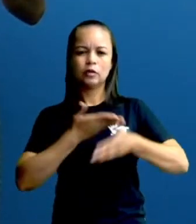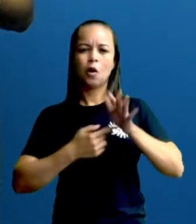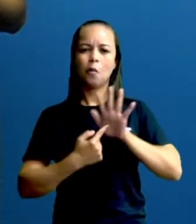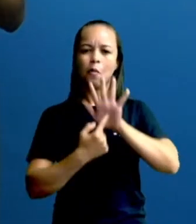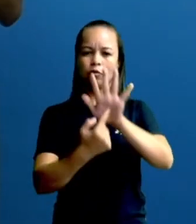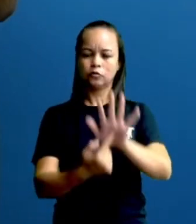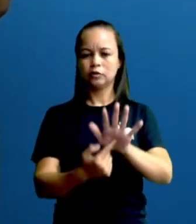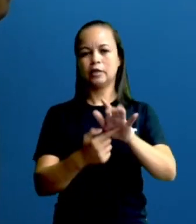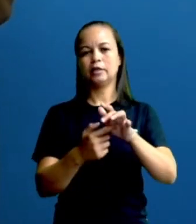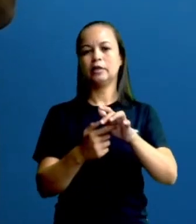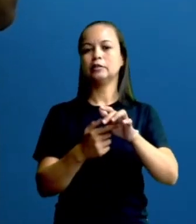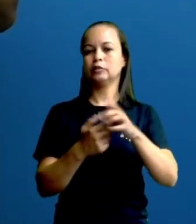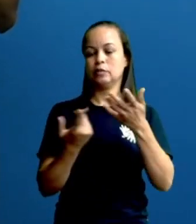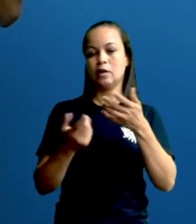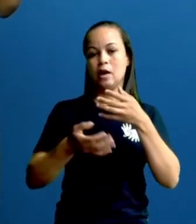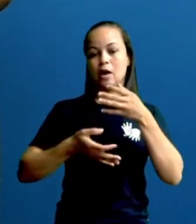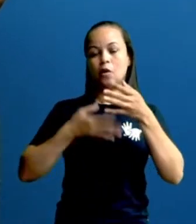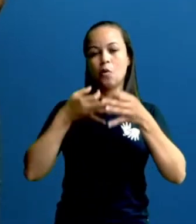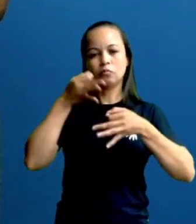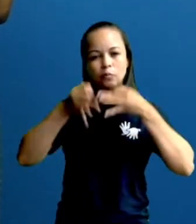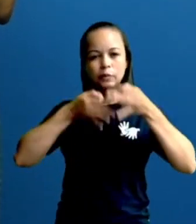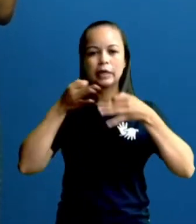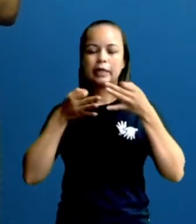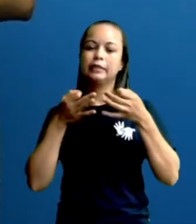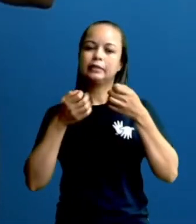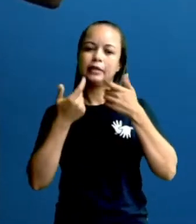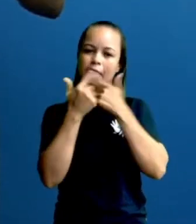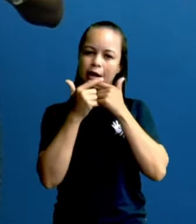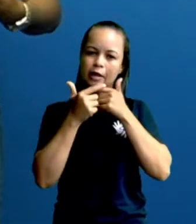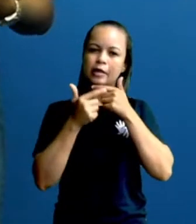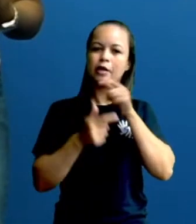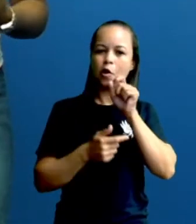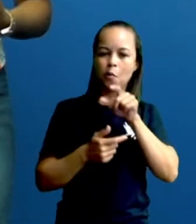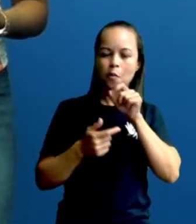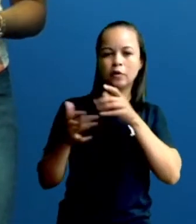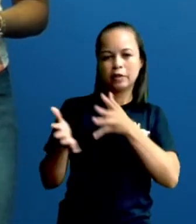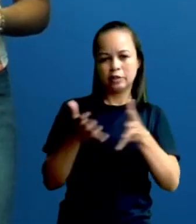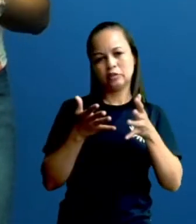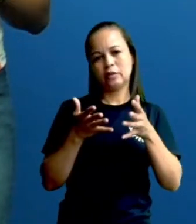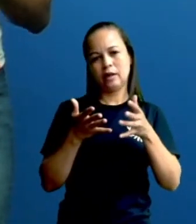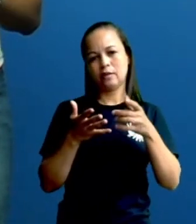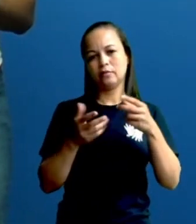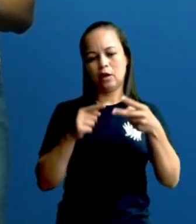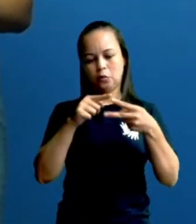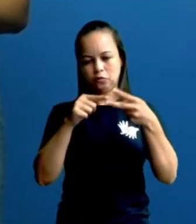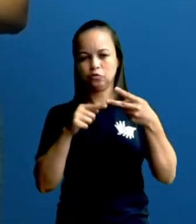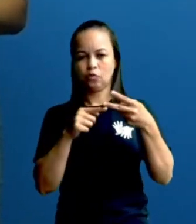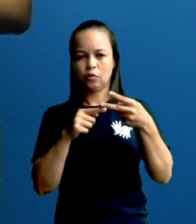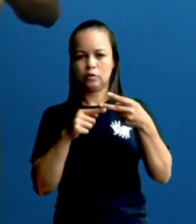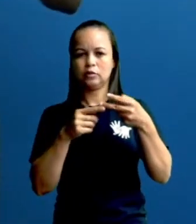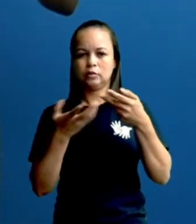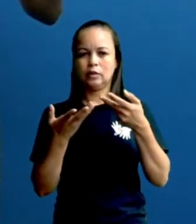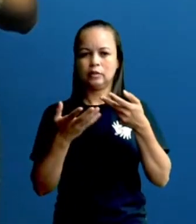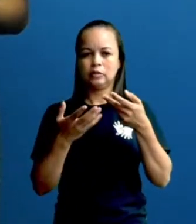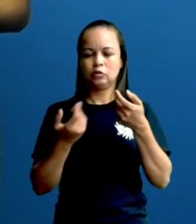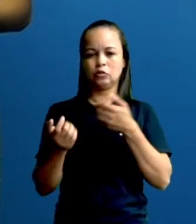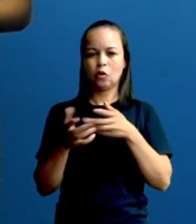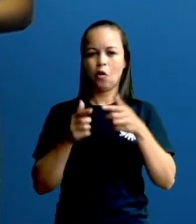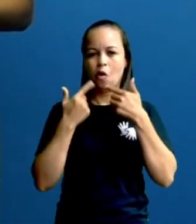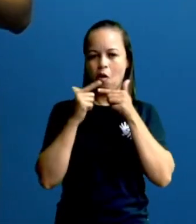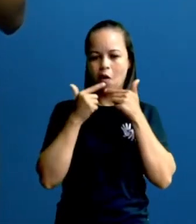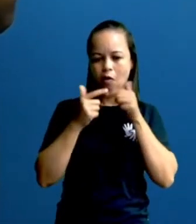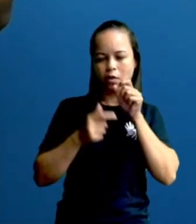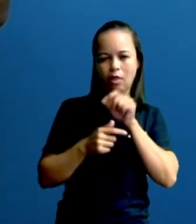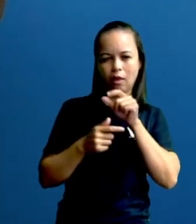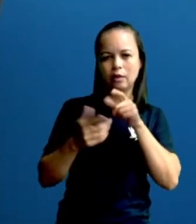maneira humorística e crítica. Então, há humor e há uma crítica ali também. Não há só humor. E os